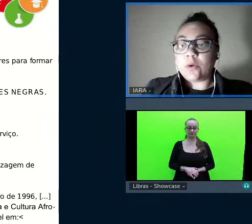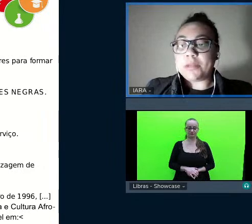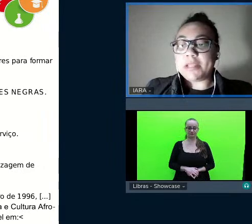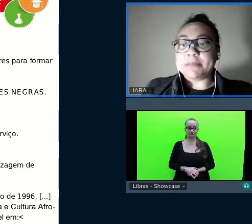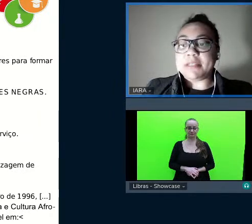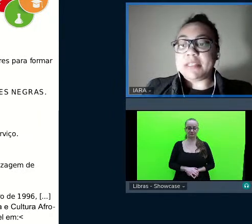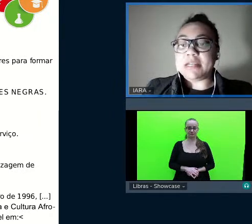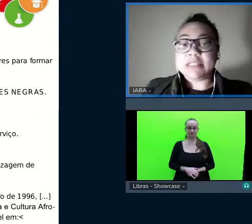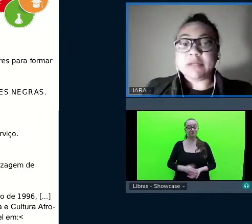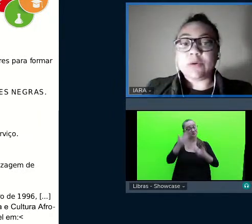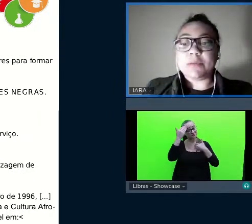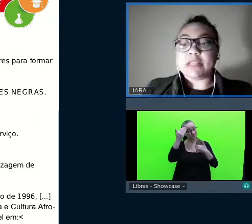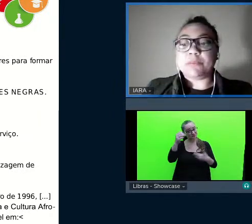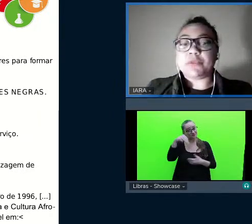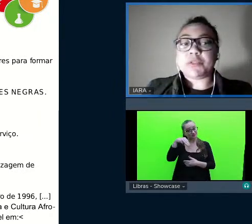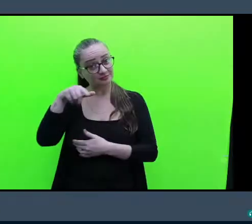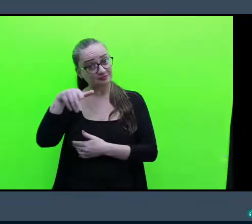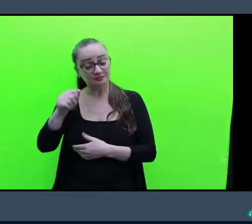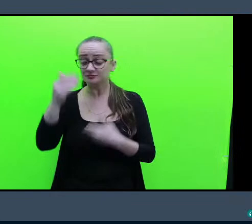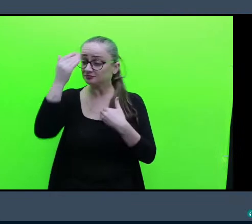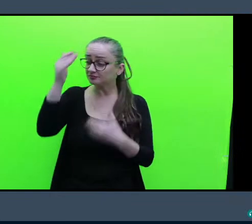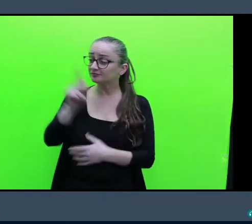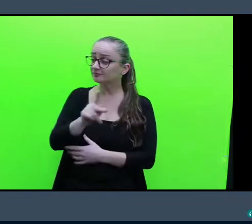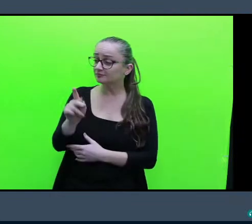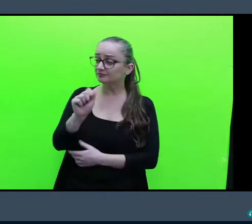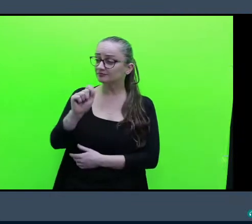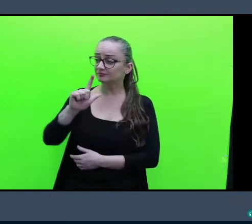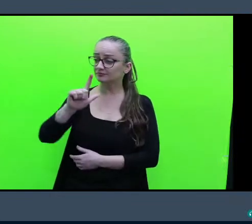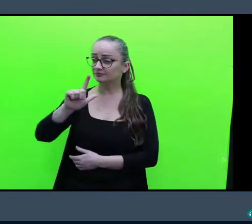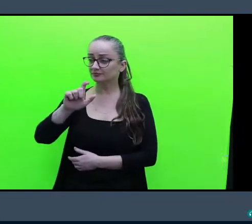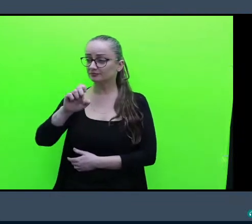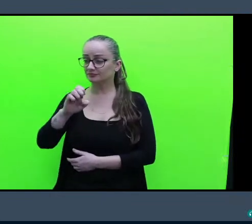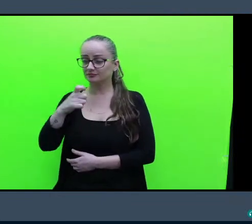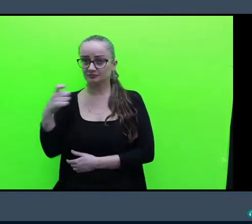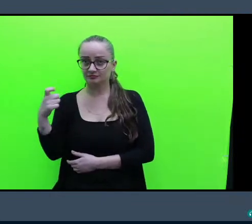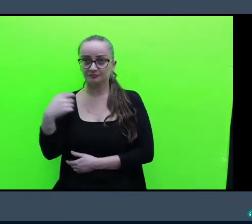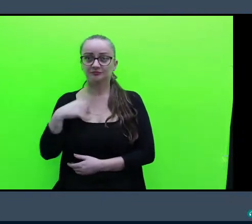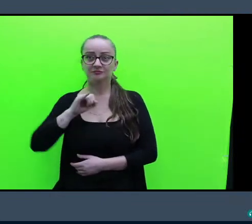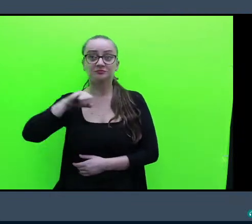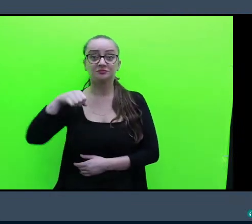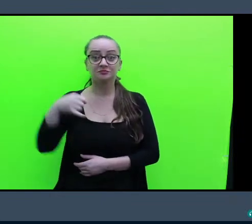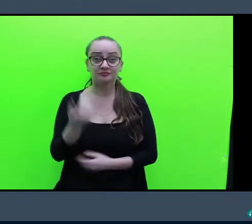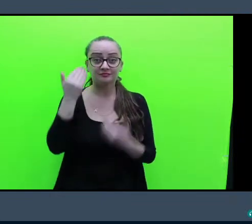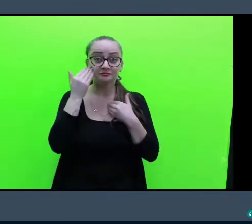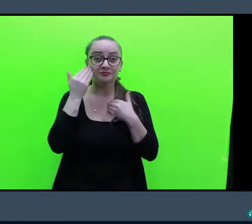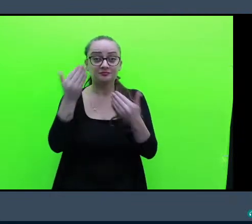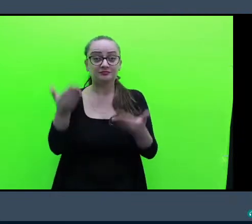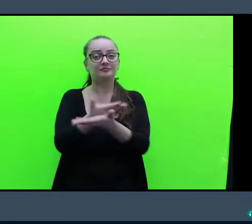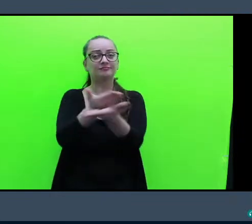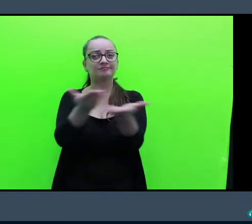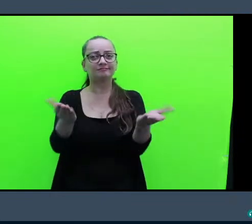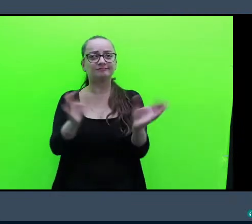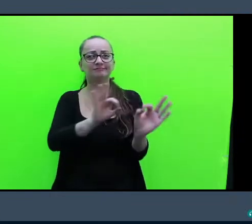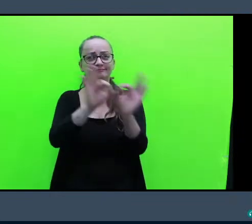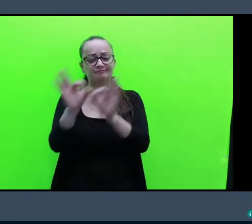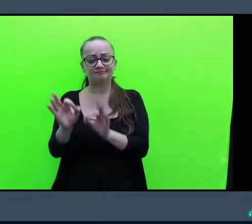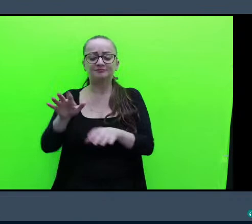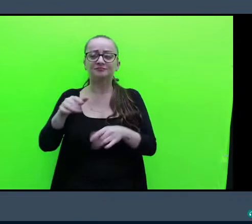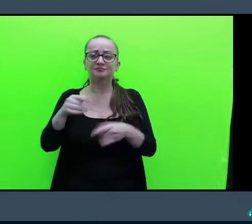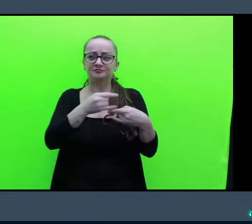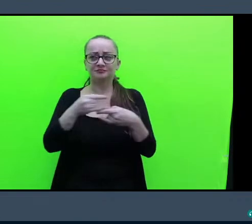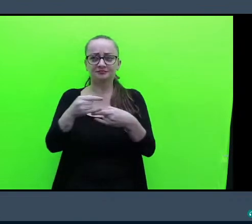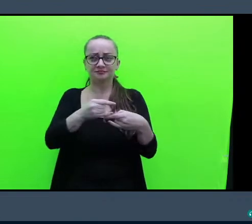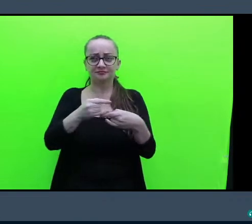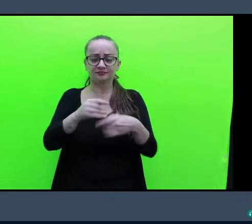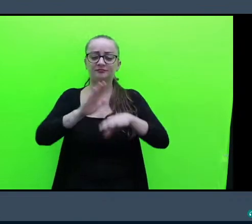obrigada Mariana obrigada professor Alex aproveito para agradecer a todos que estão aqui na sala que fizeram as